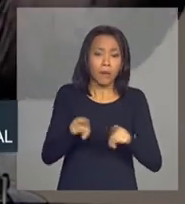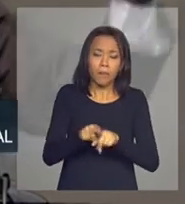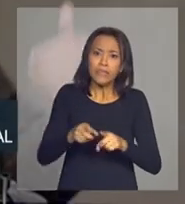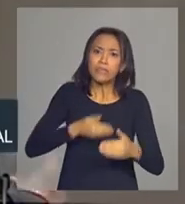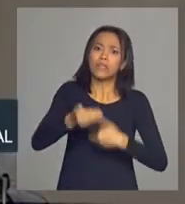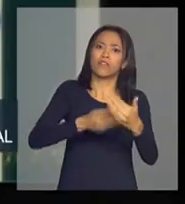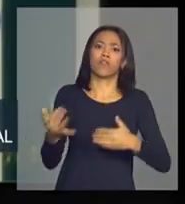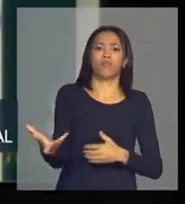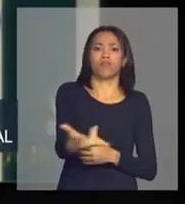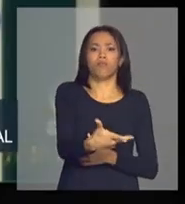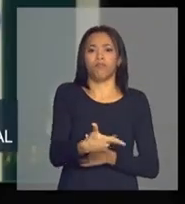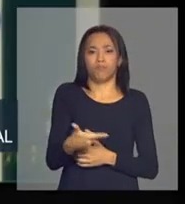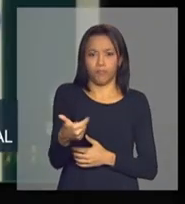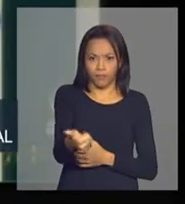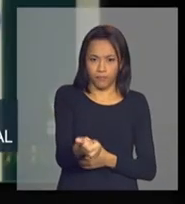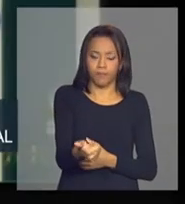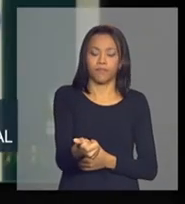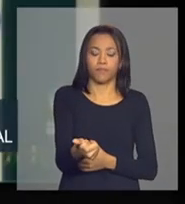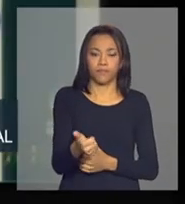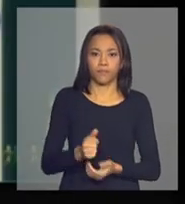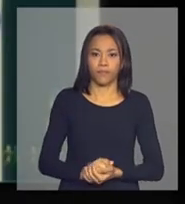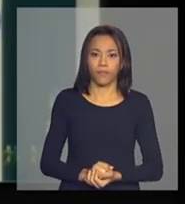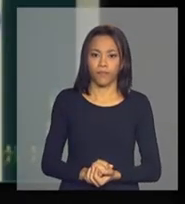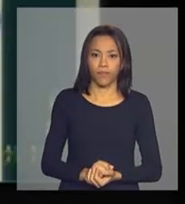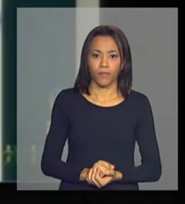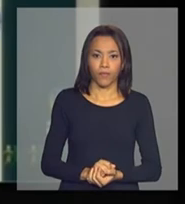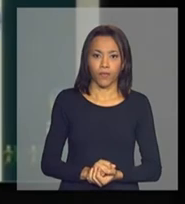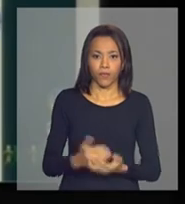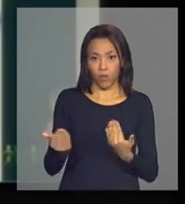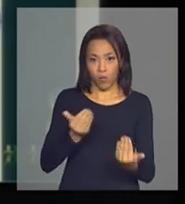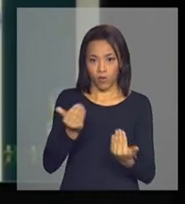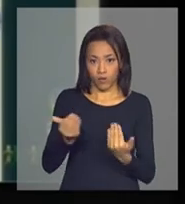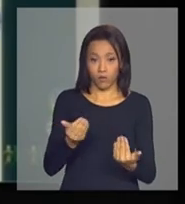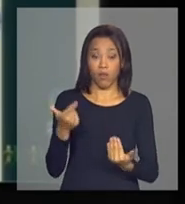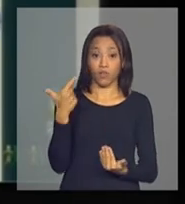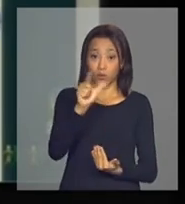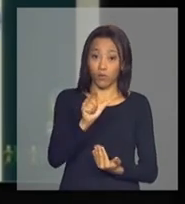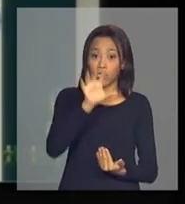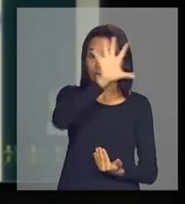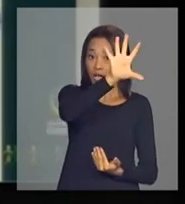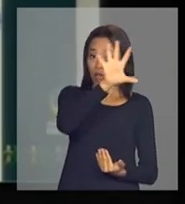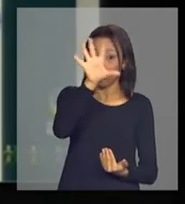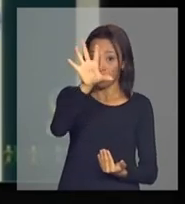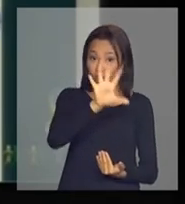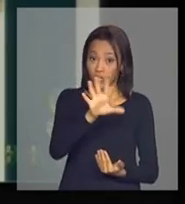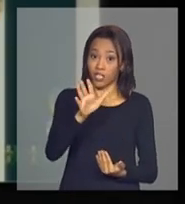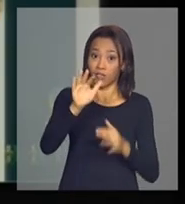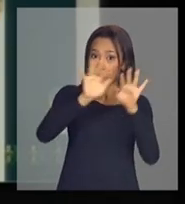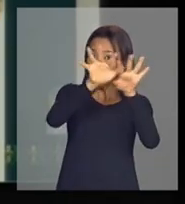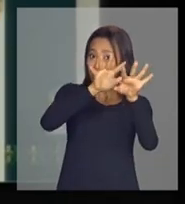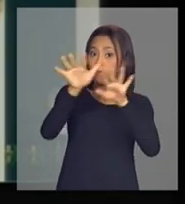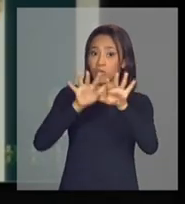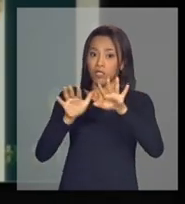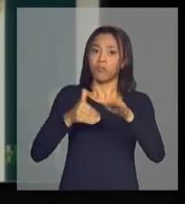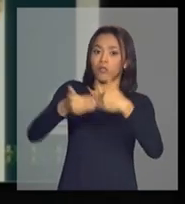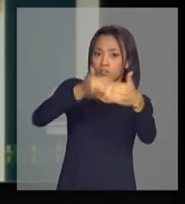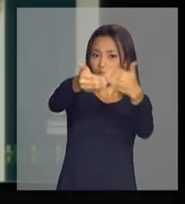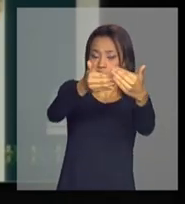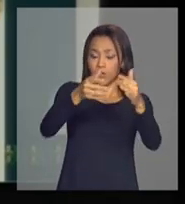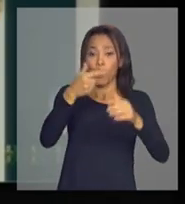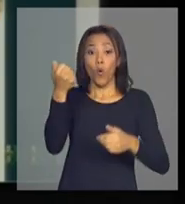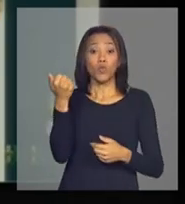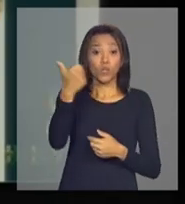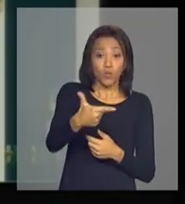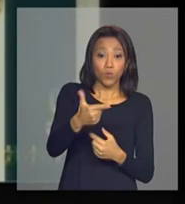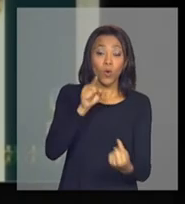mais acelerada do que as regiões que já têm um dinamismo mais importante. Um segundo